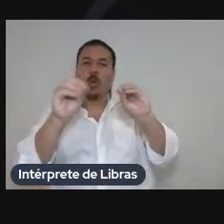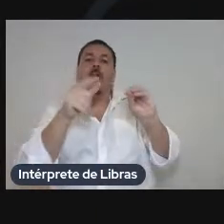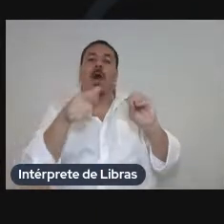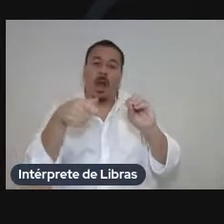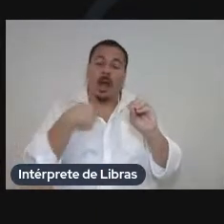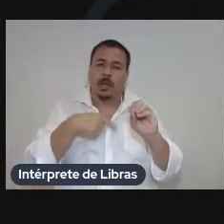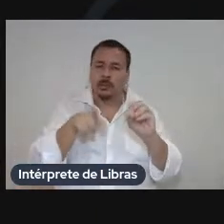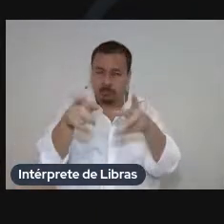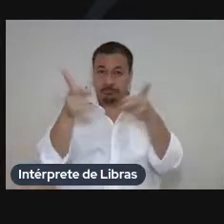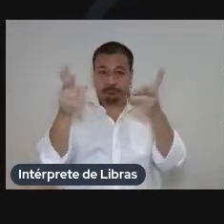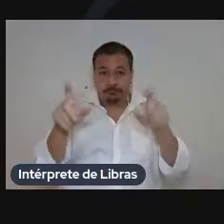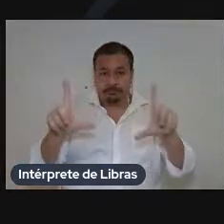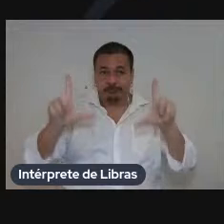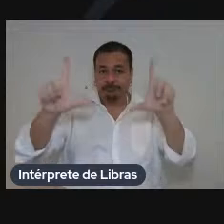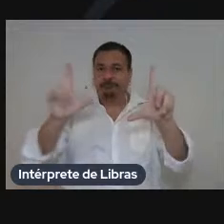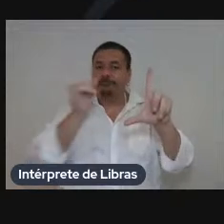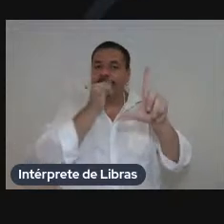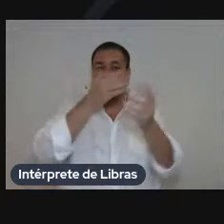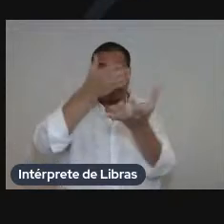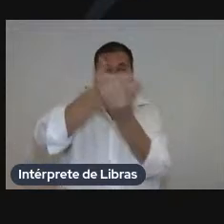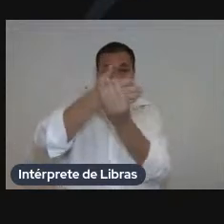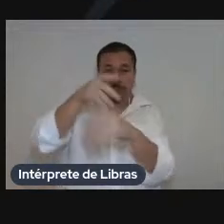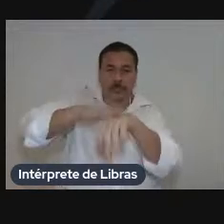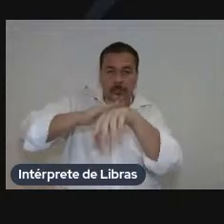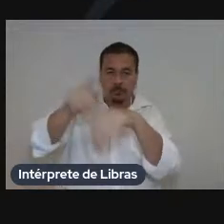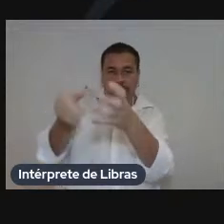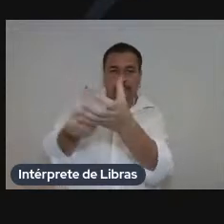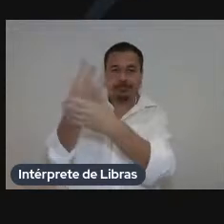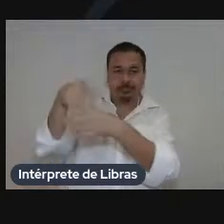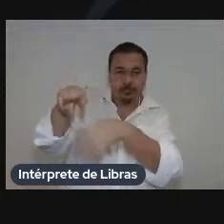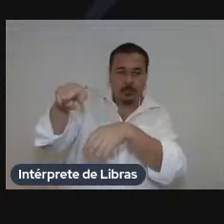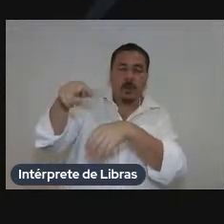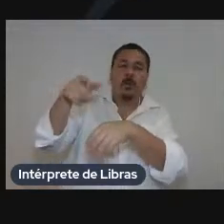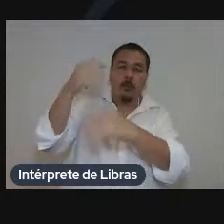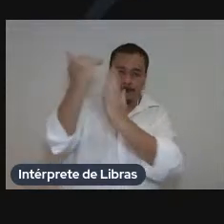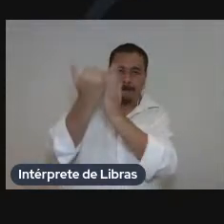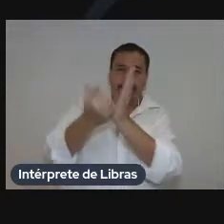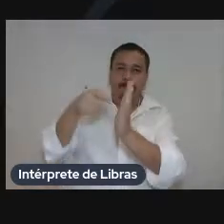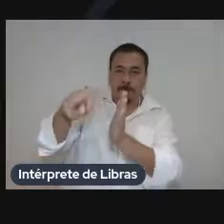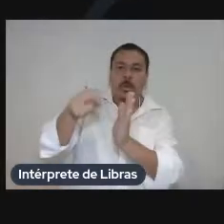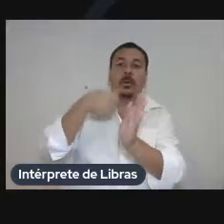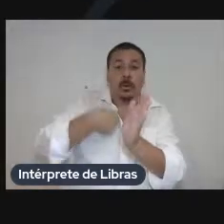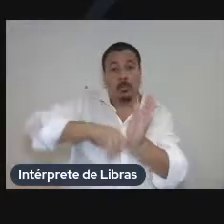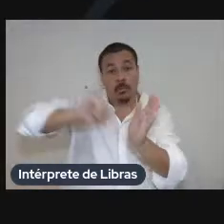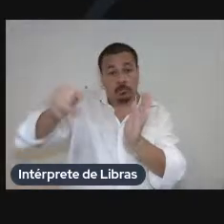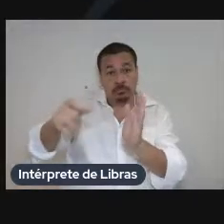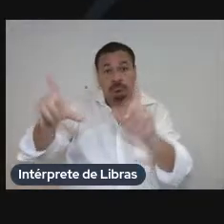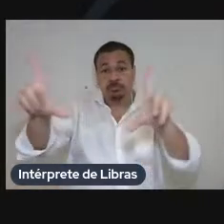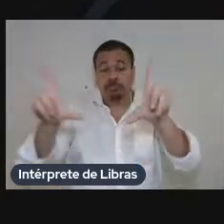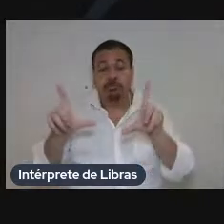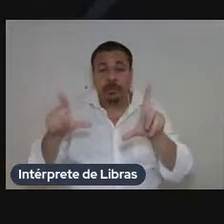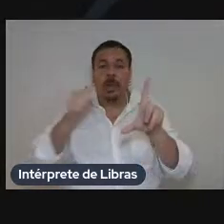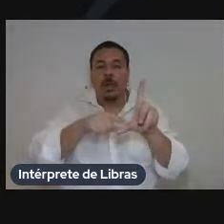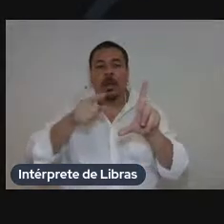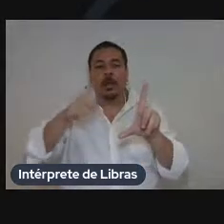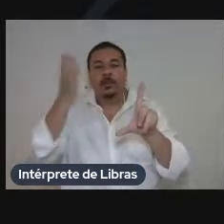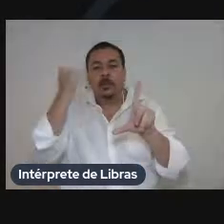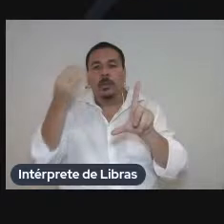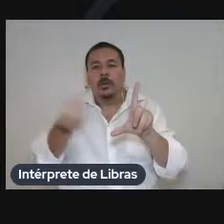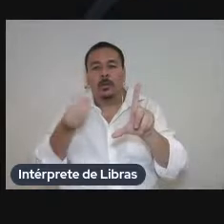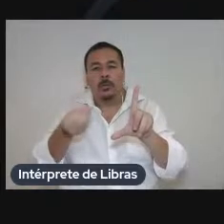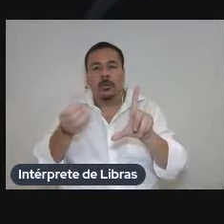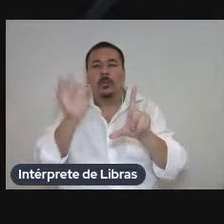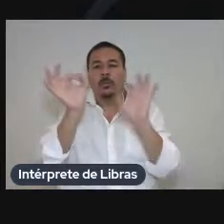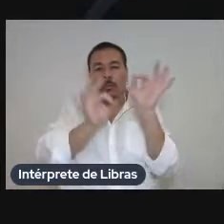arquivo gerado e nós usamos ele justamente para formar o nosso